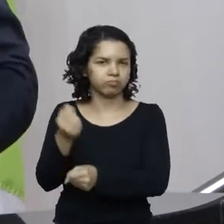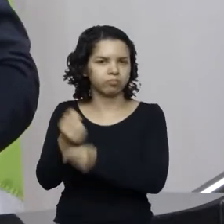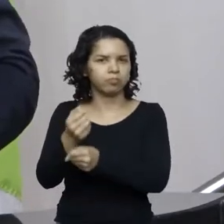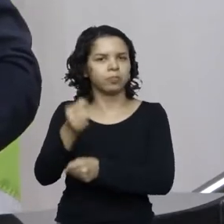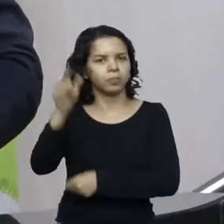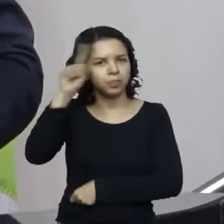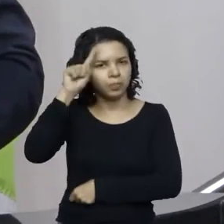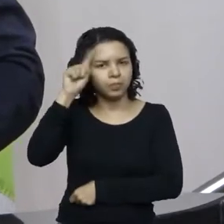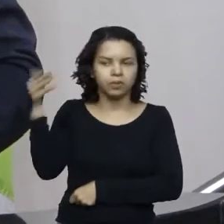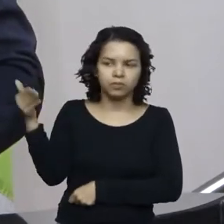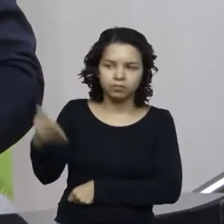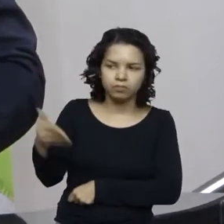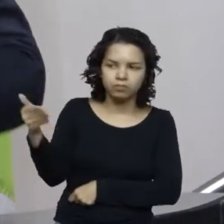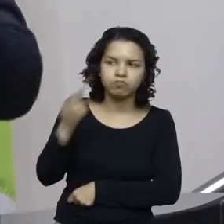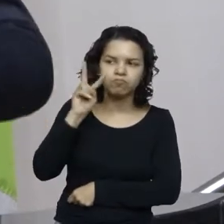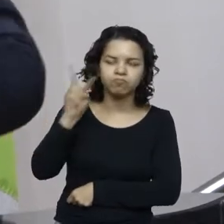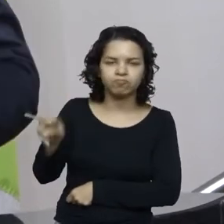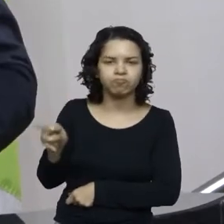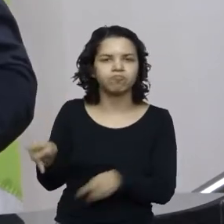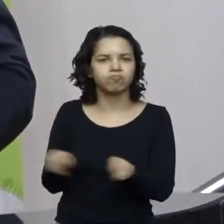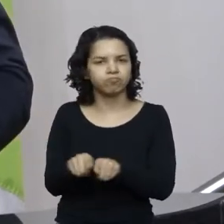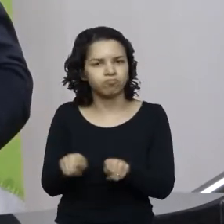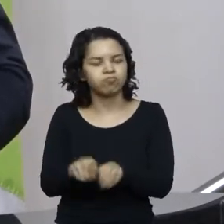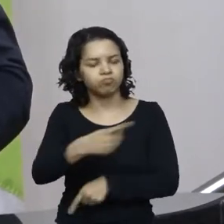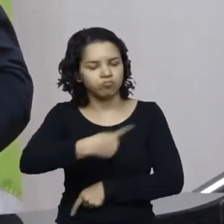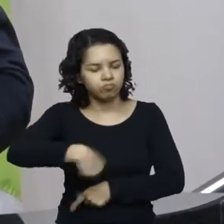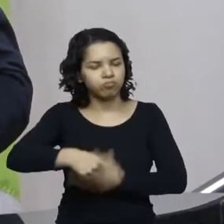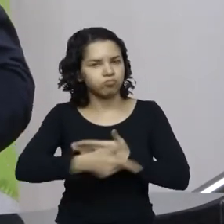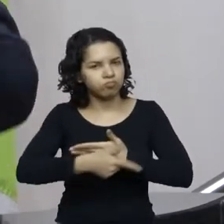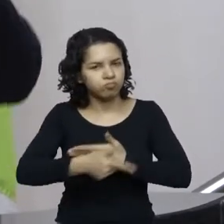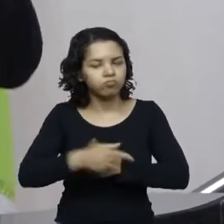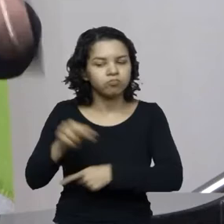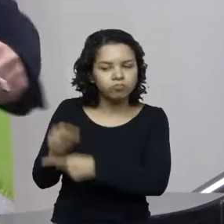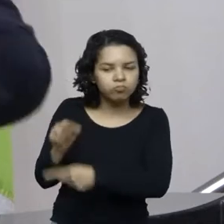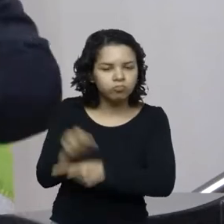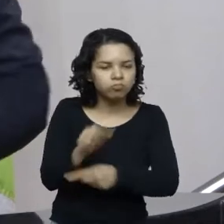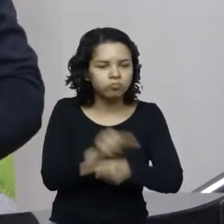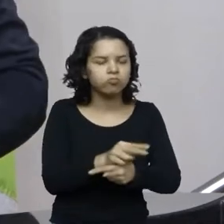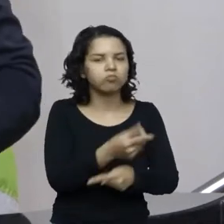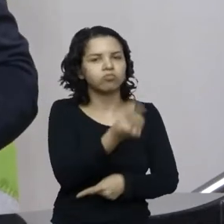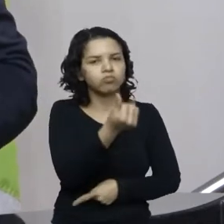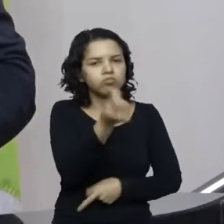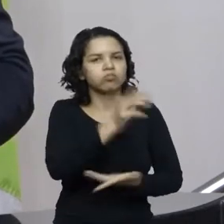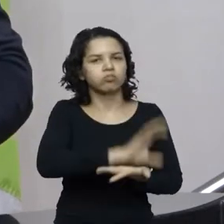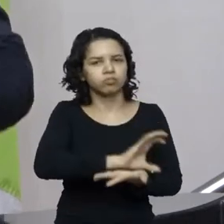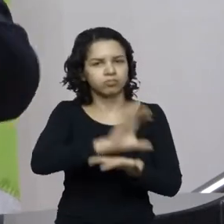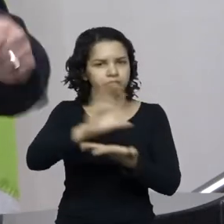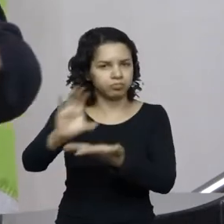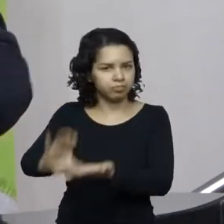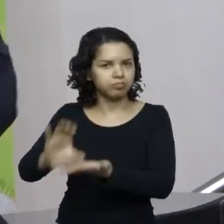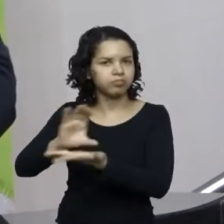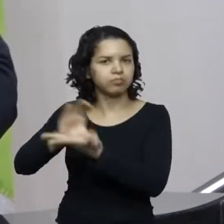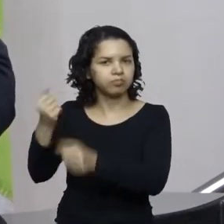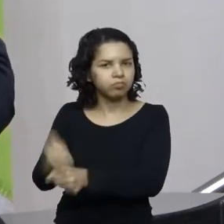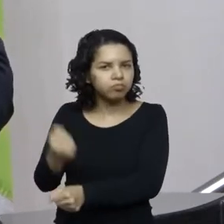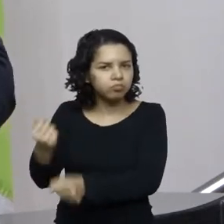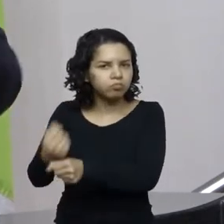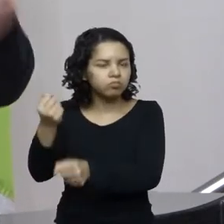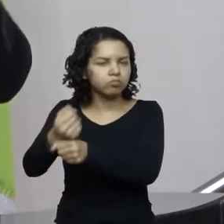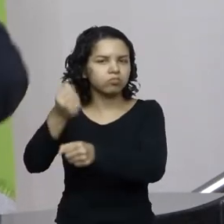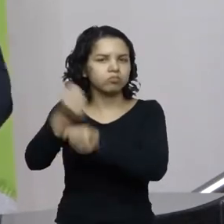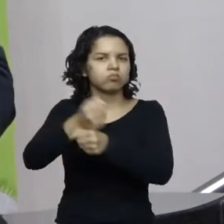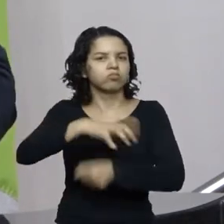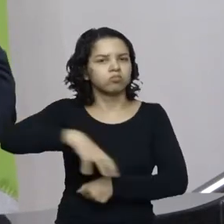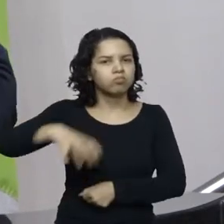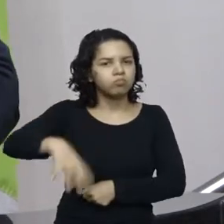também. Enfim, esse é o nosso papel como deputados, fiscalizar a aplicação dos recursos públicos, as obras que acontecem com os